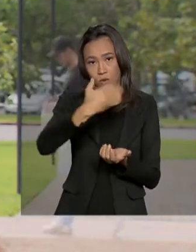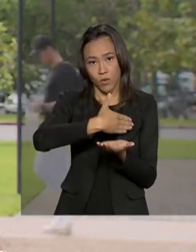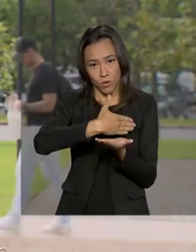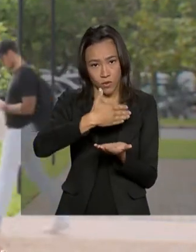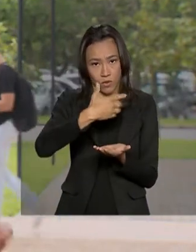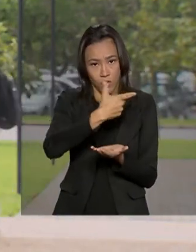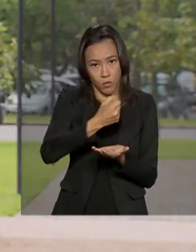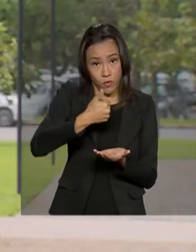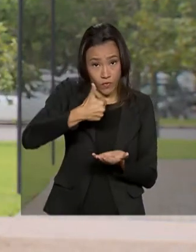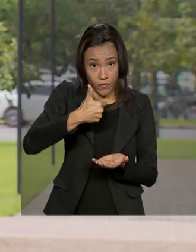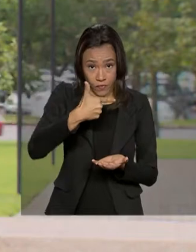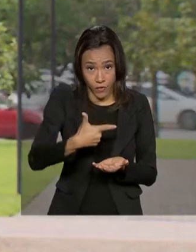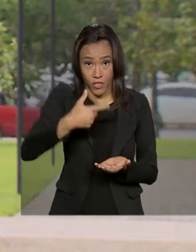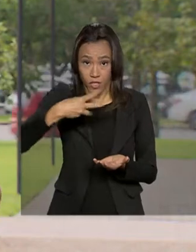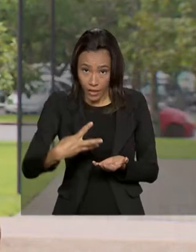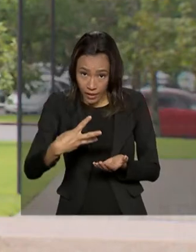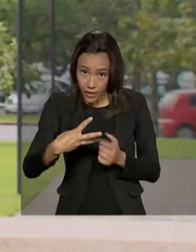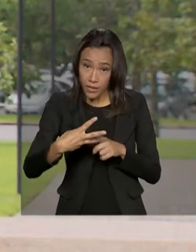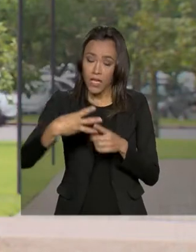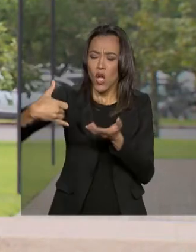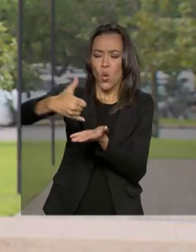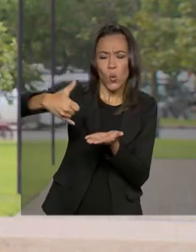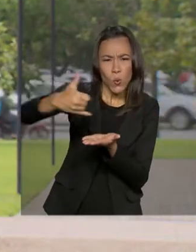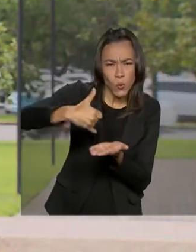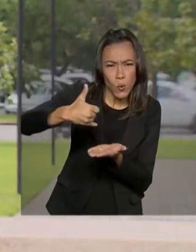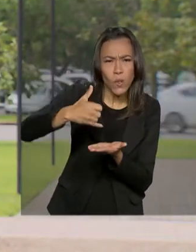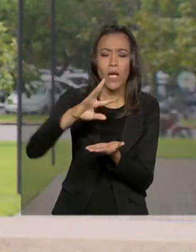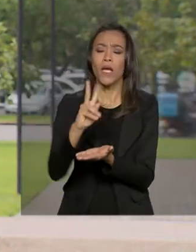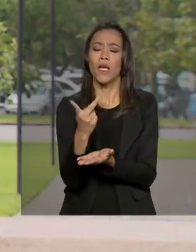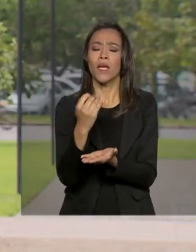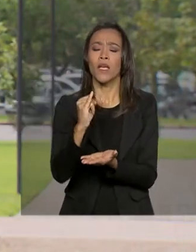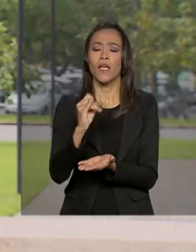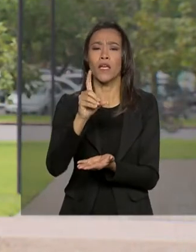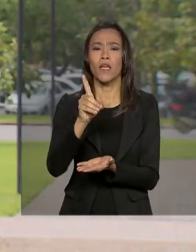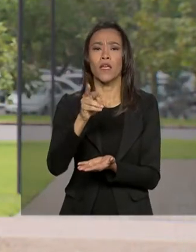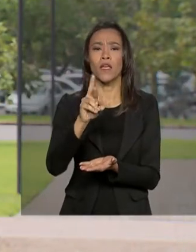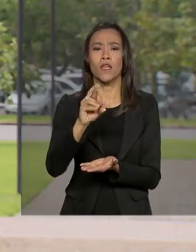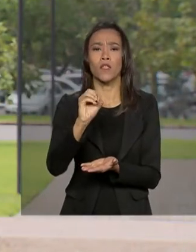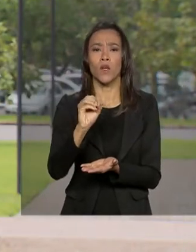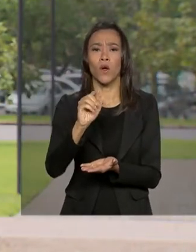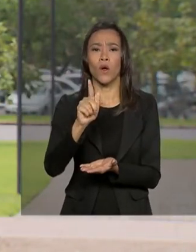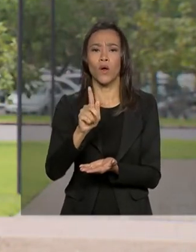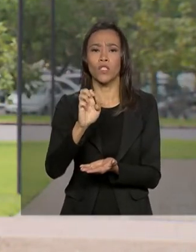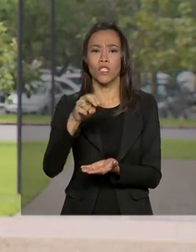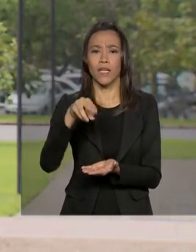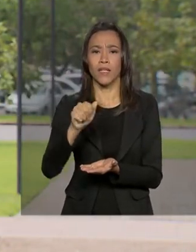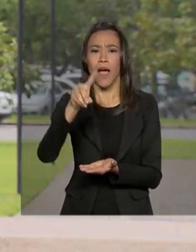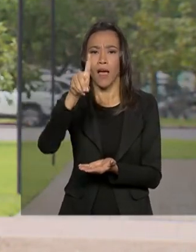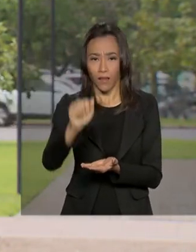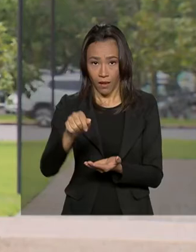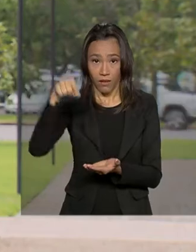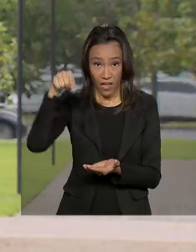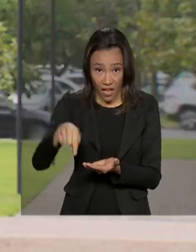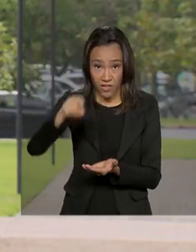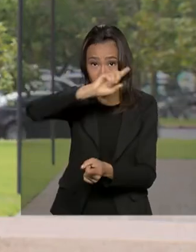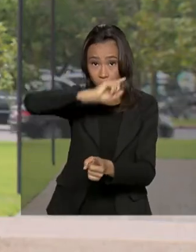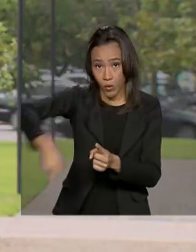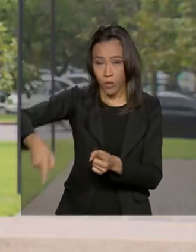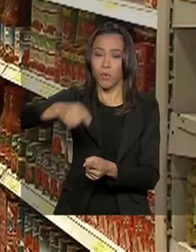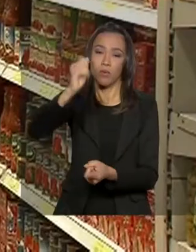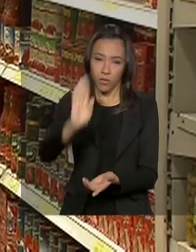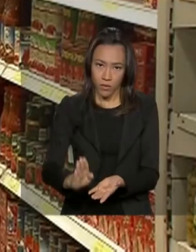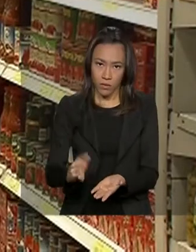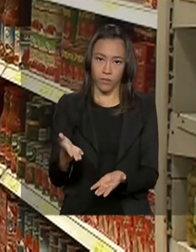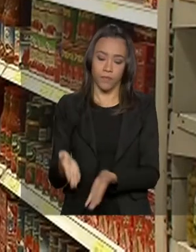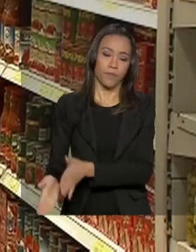o ingrediente gordura parcialmente hidrogenada, principal fonte da gordura trans, será proibido no país.